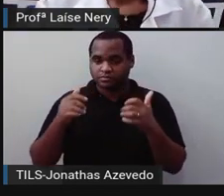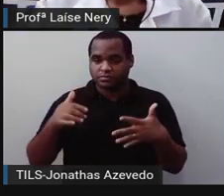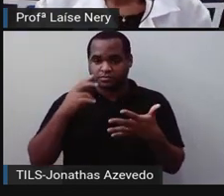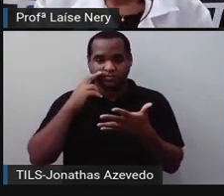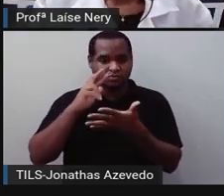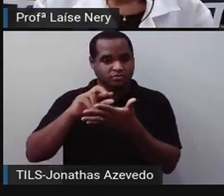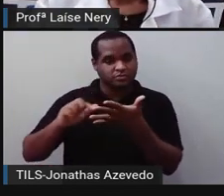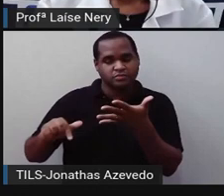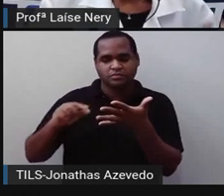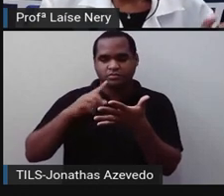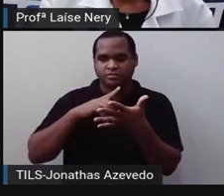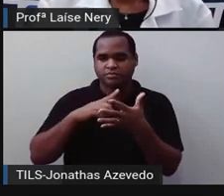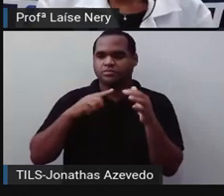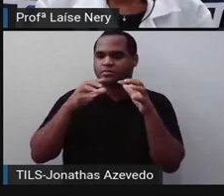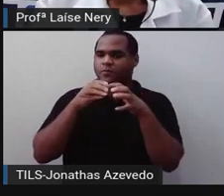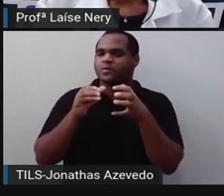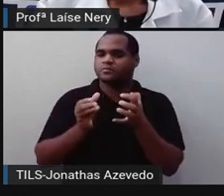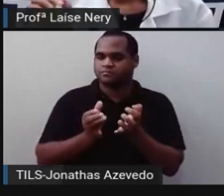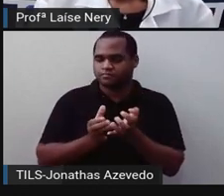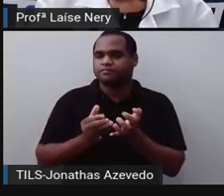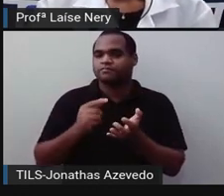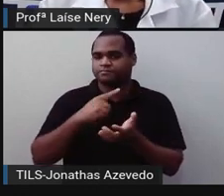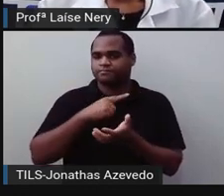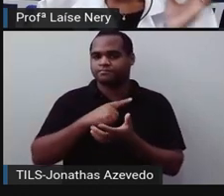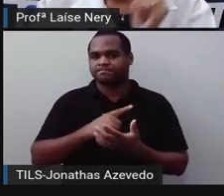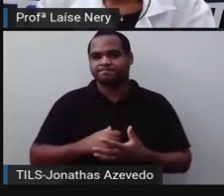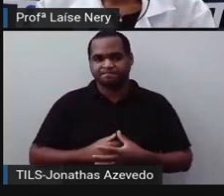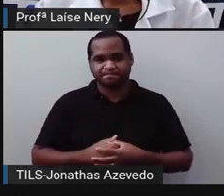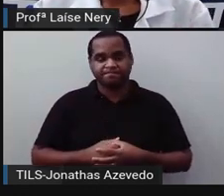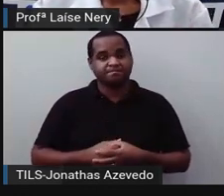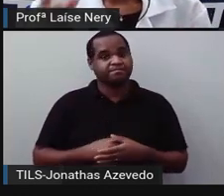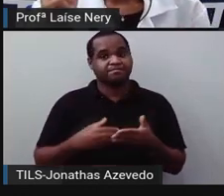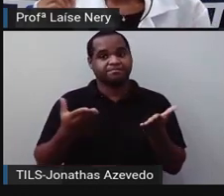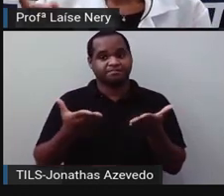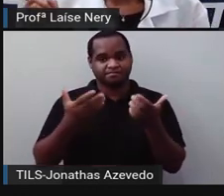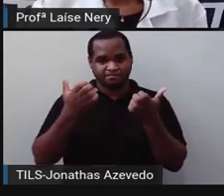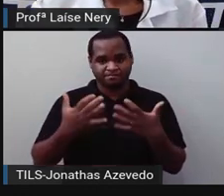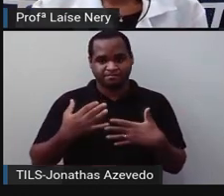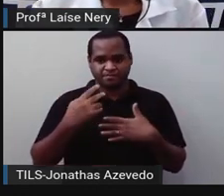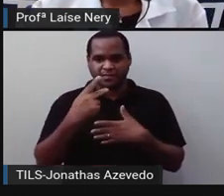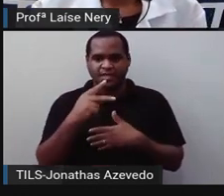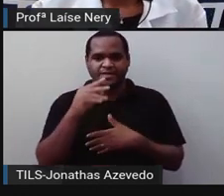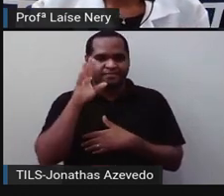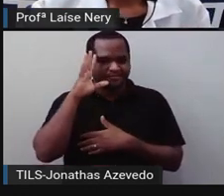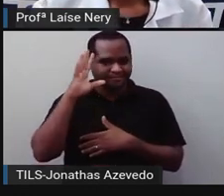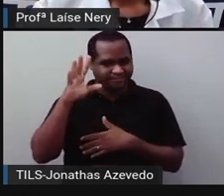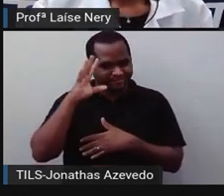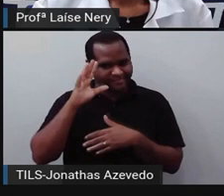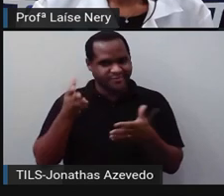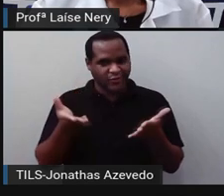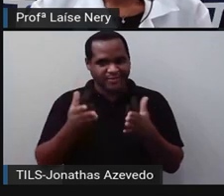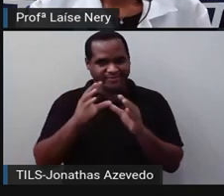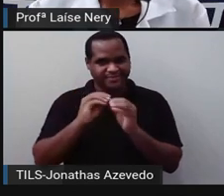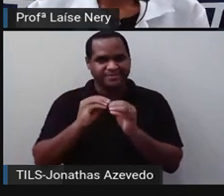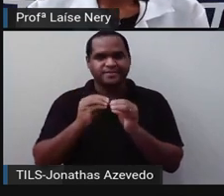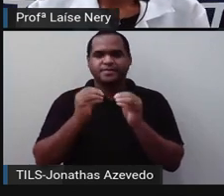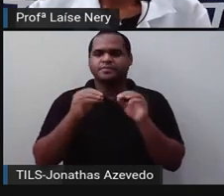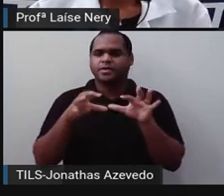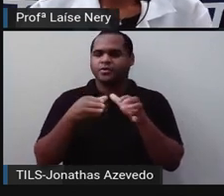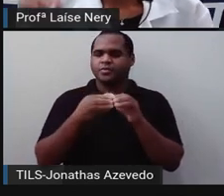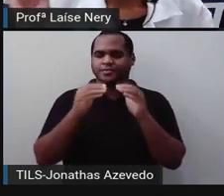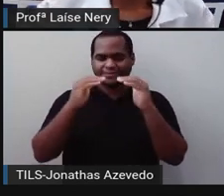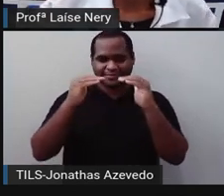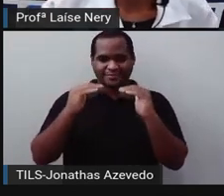são arredondadas. E agora vamos pensar um pouco. Dentro do grupo